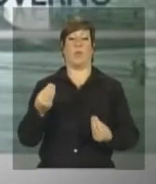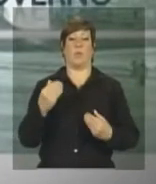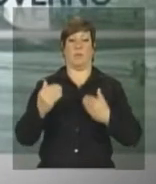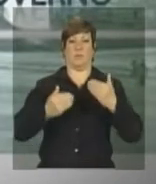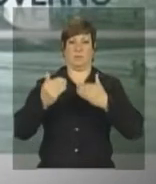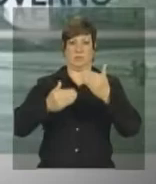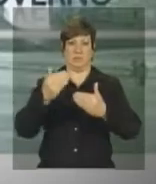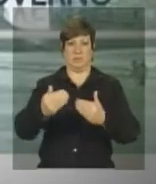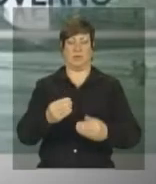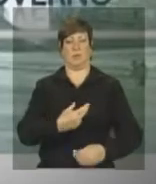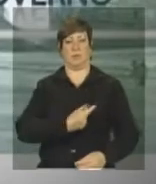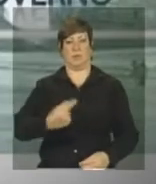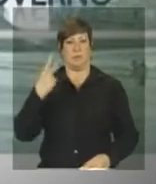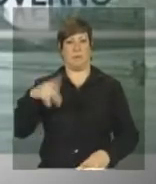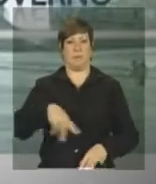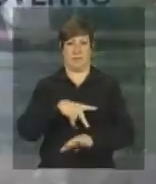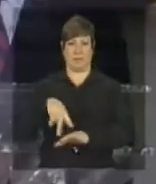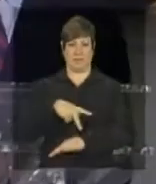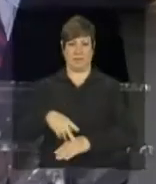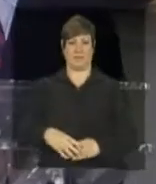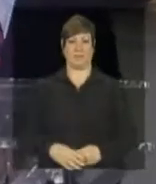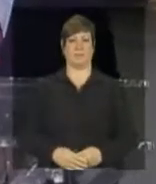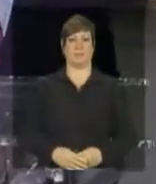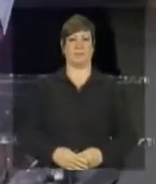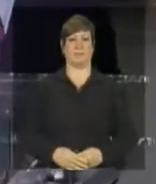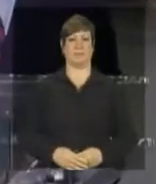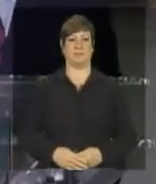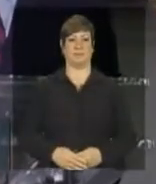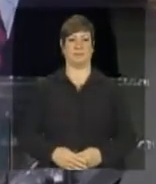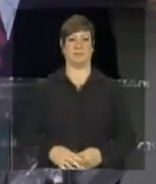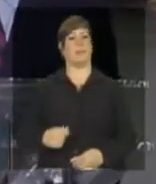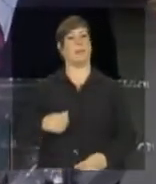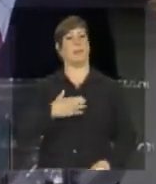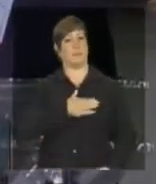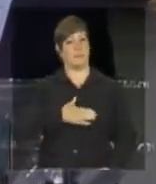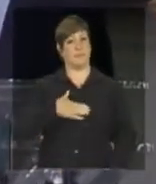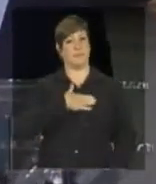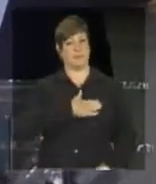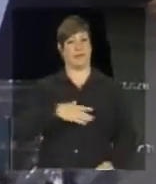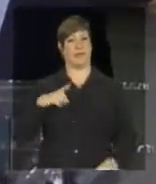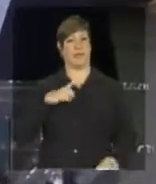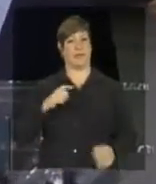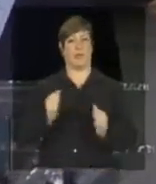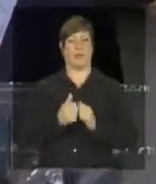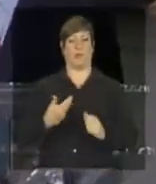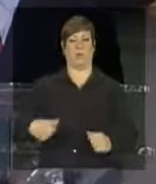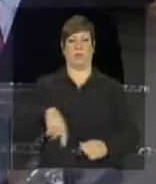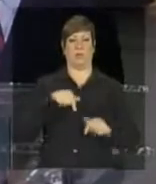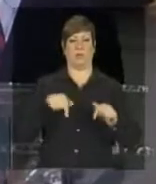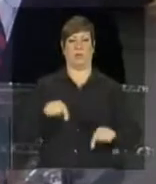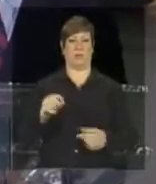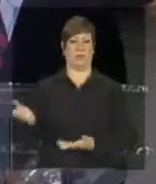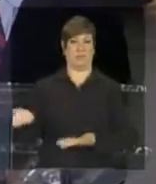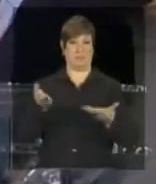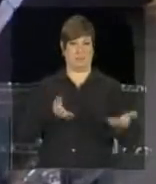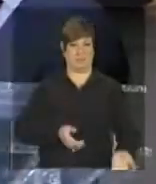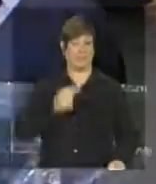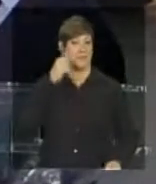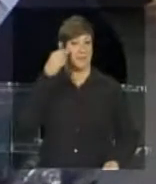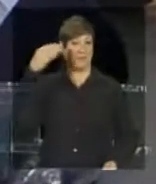sustentável aos países. Com a honra de termos conosco a presença da ministra Gleici Hoffman